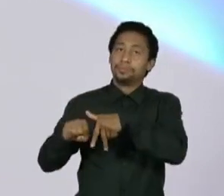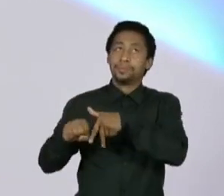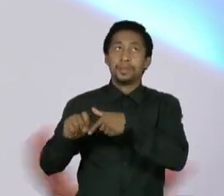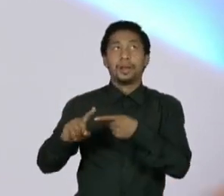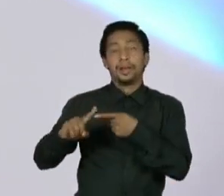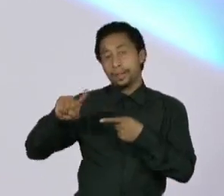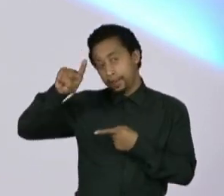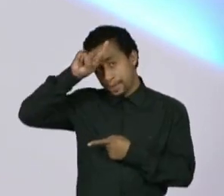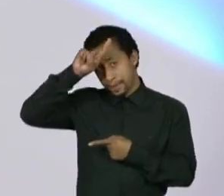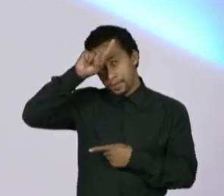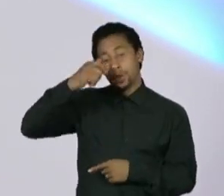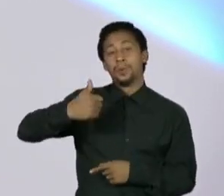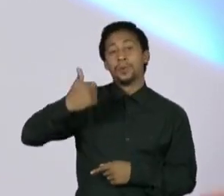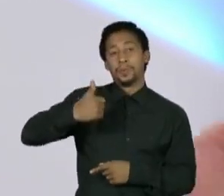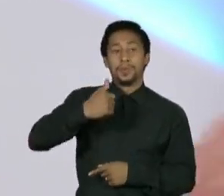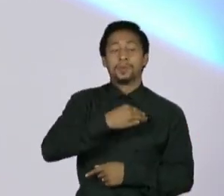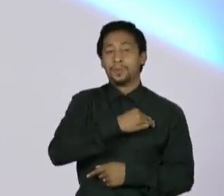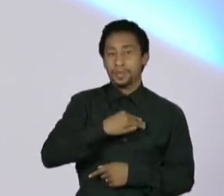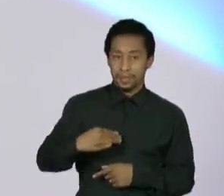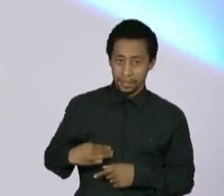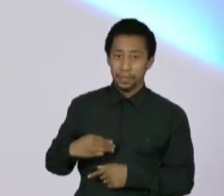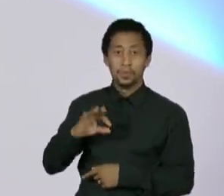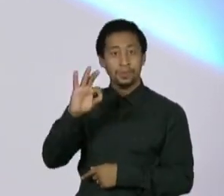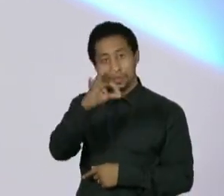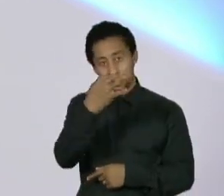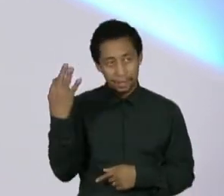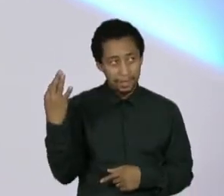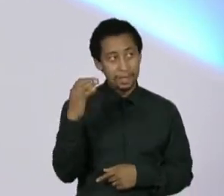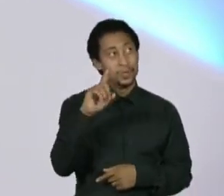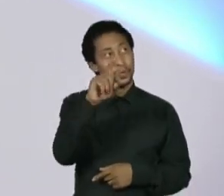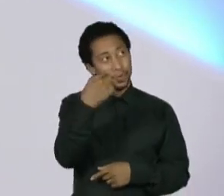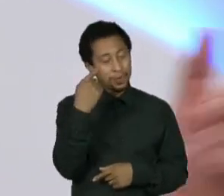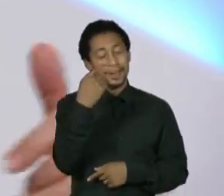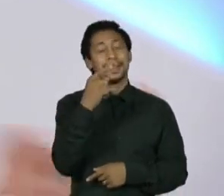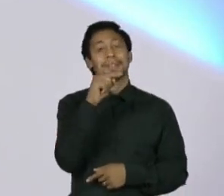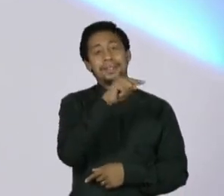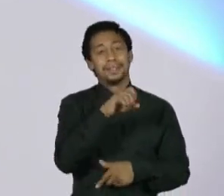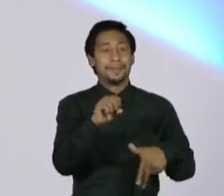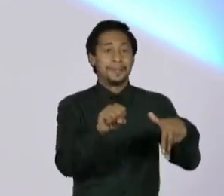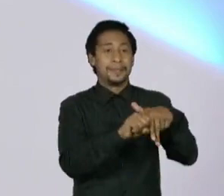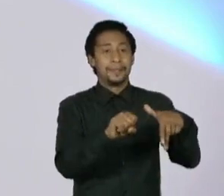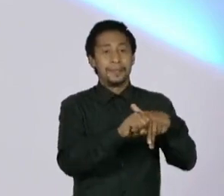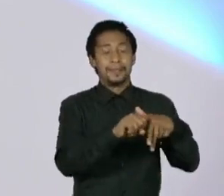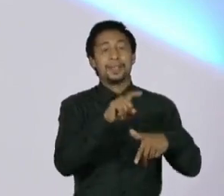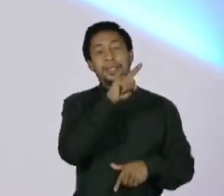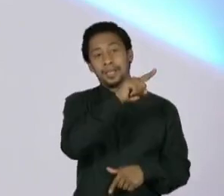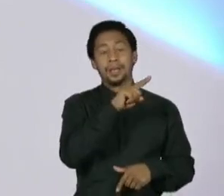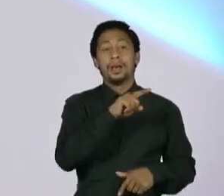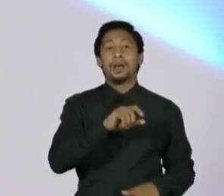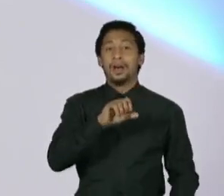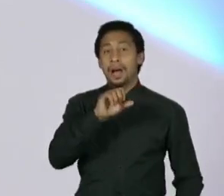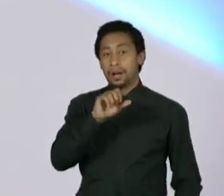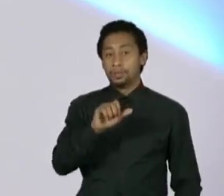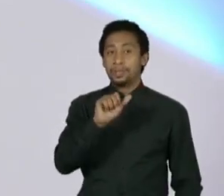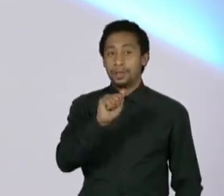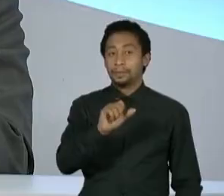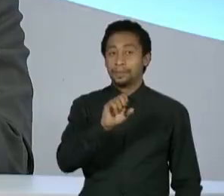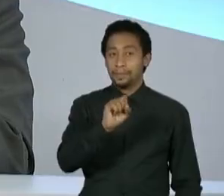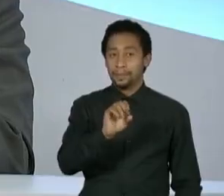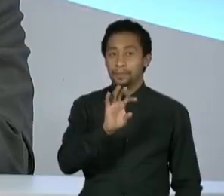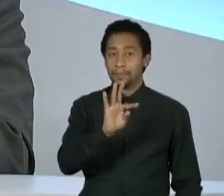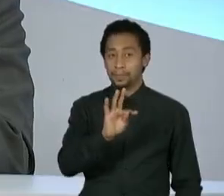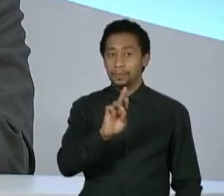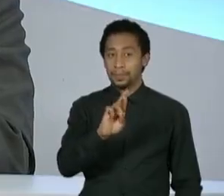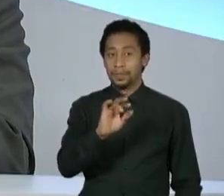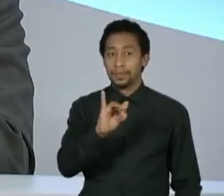-primeir-ministro francês, como ex-chanceler da Áustria, trabalham para o governo russo. E a imagem